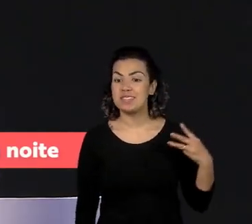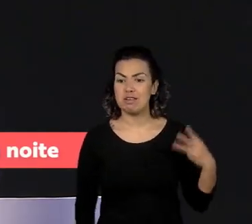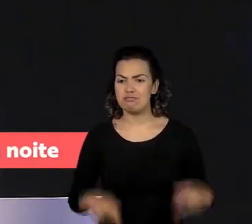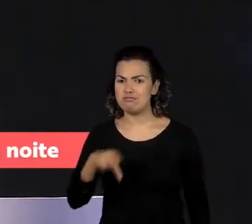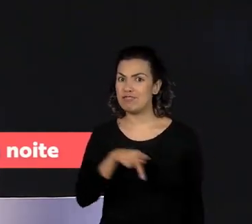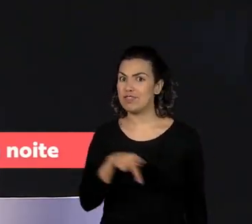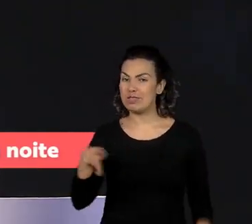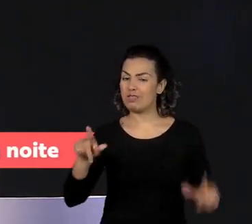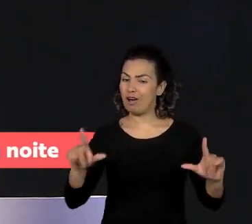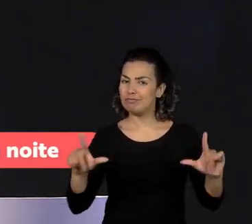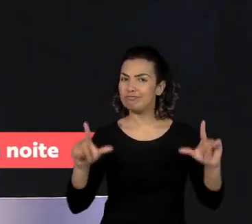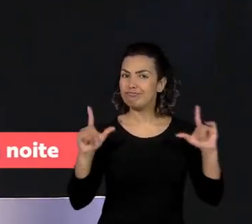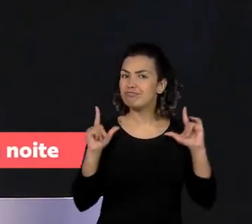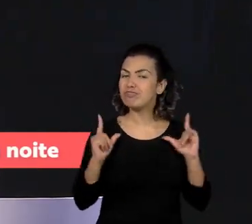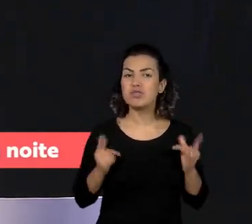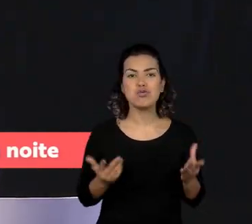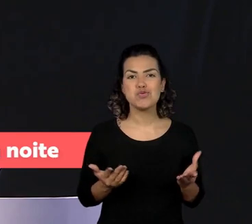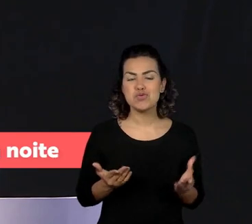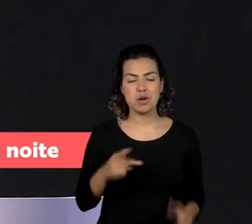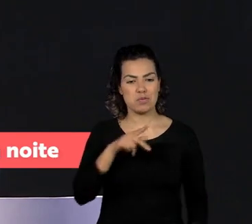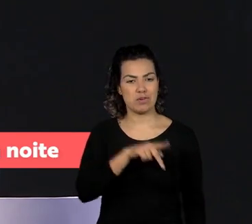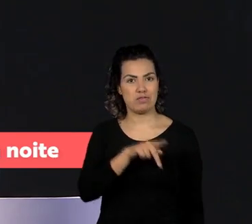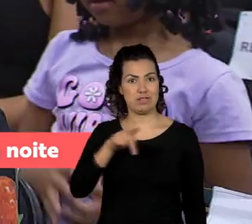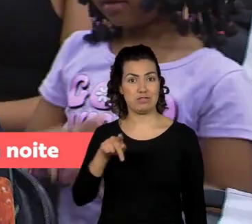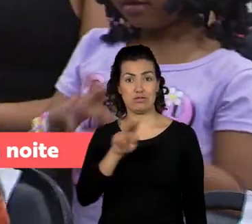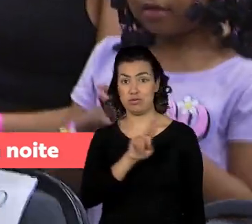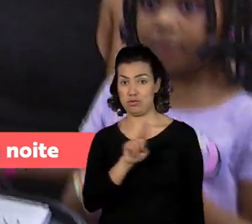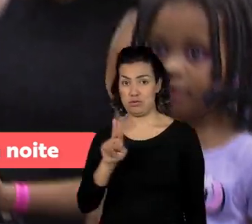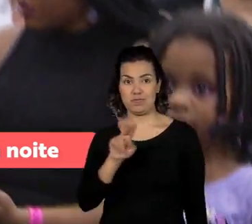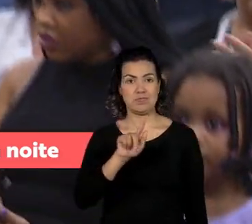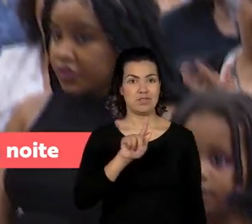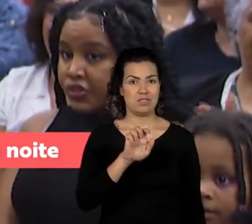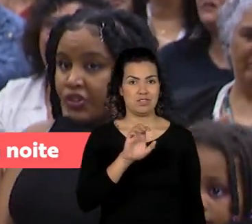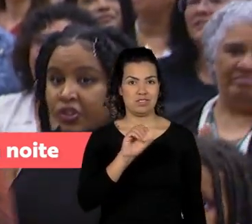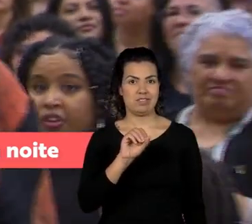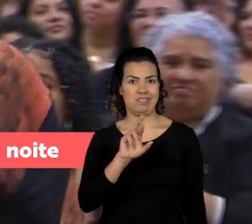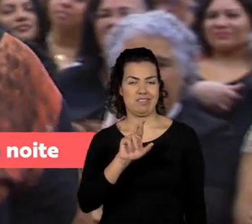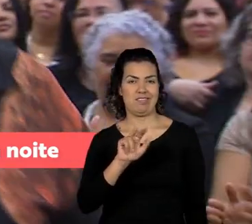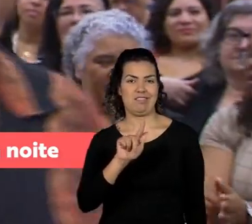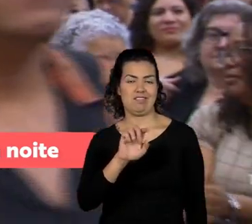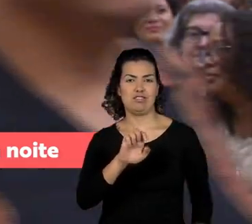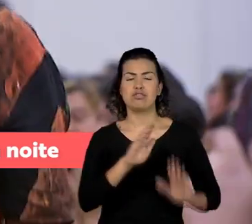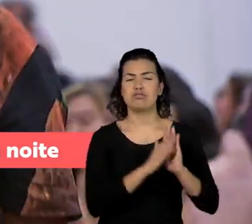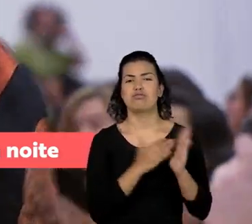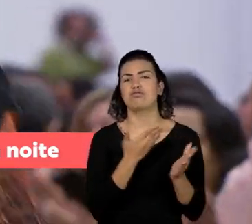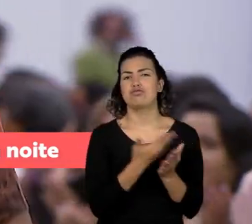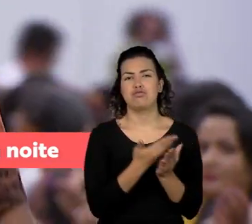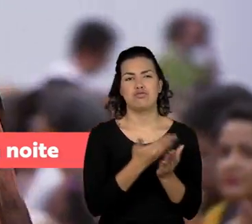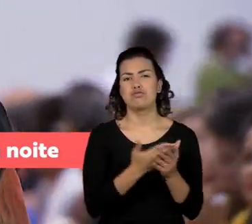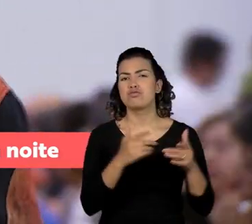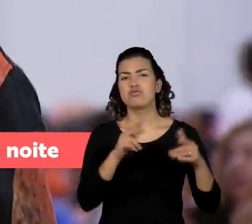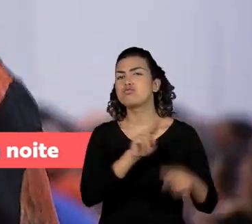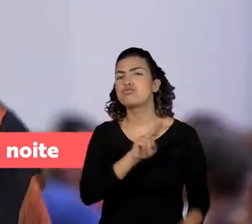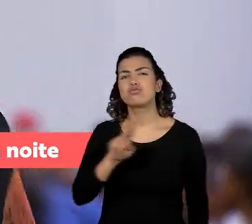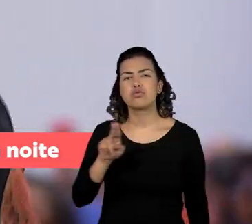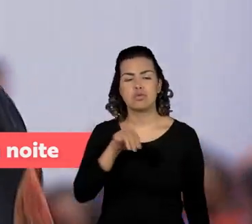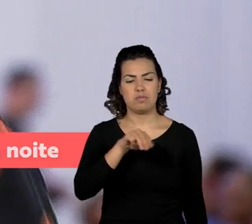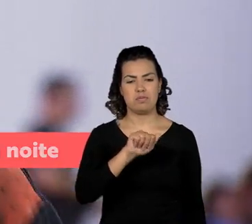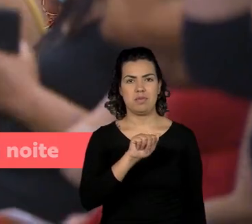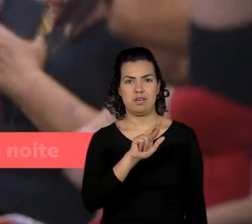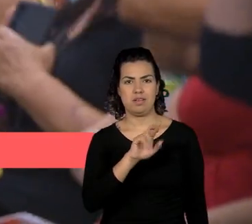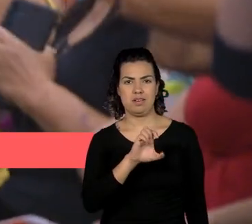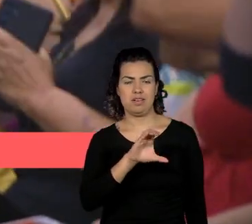Destaque é o professor Jorge dos Santos, da MF Marechal Deodoro da Fonseca,